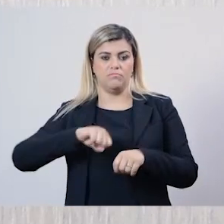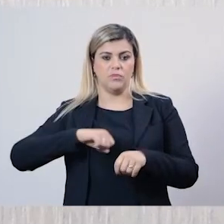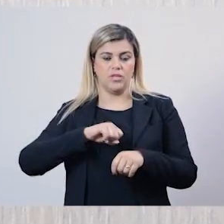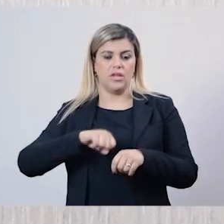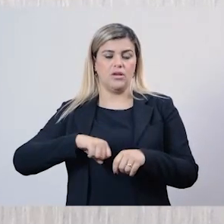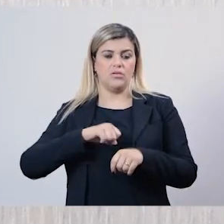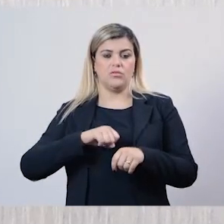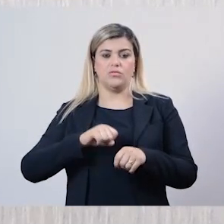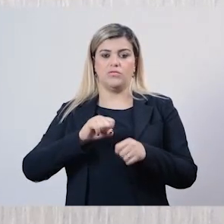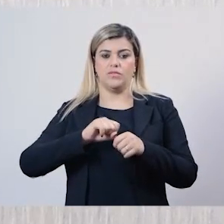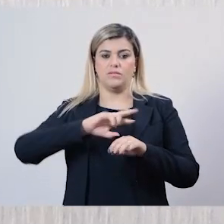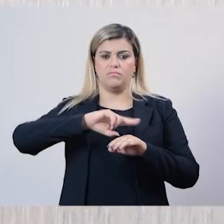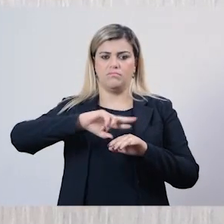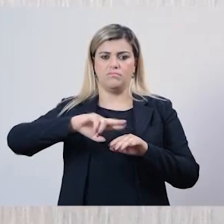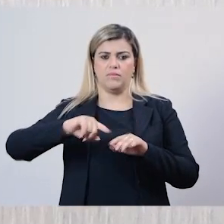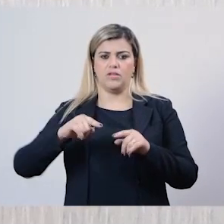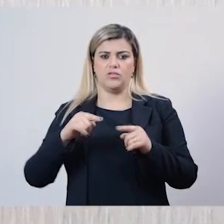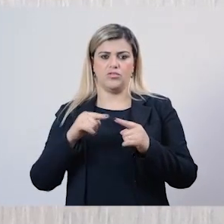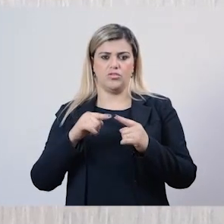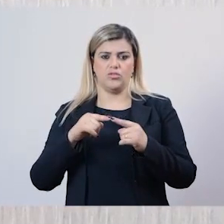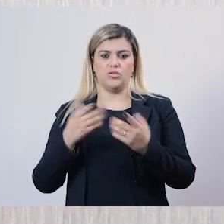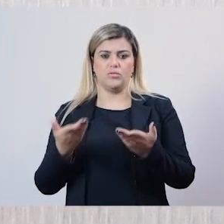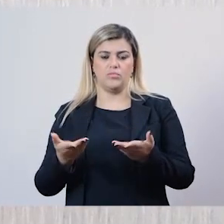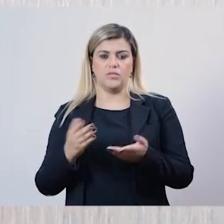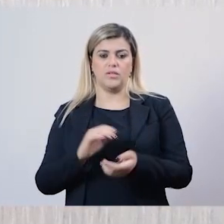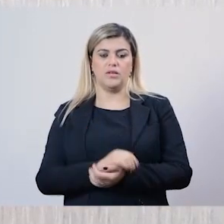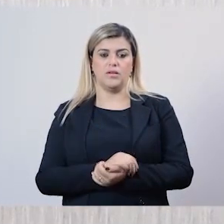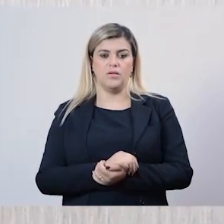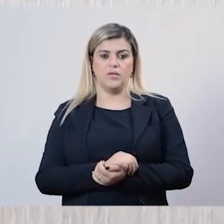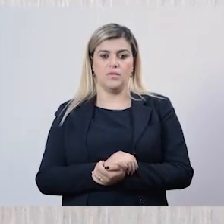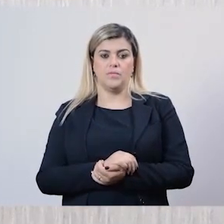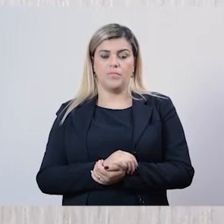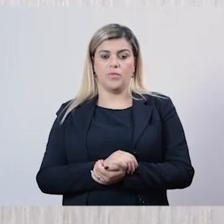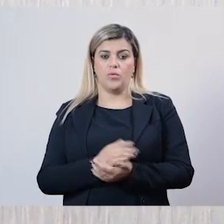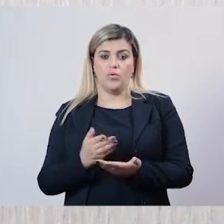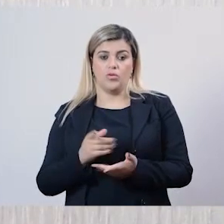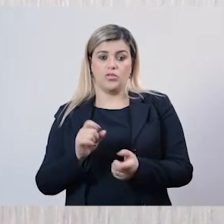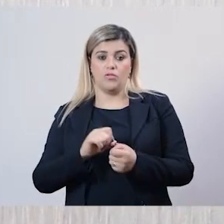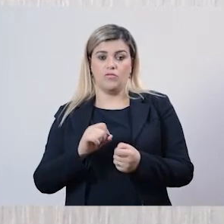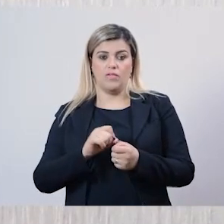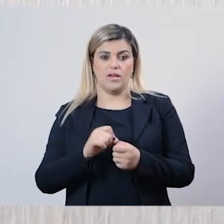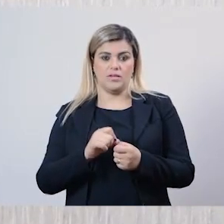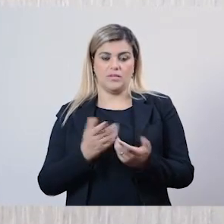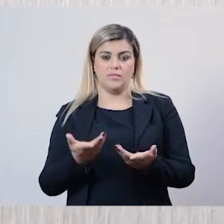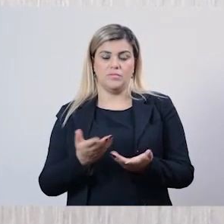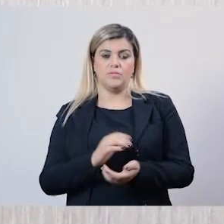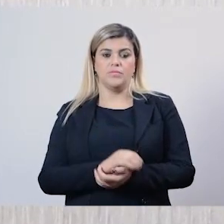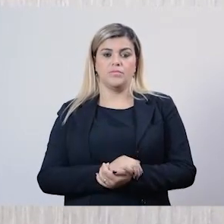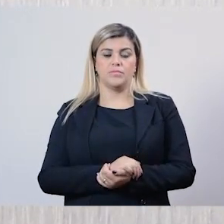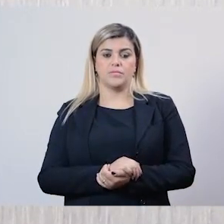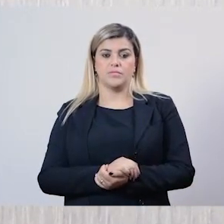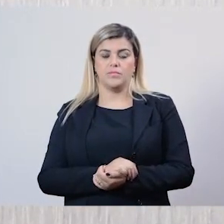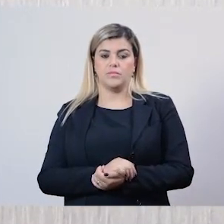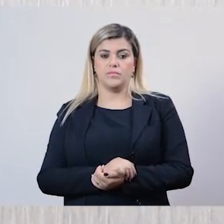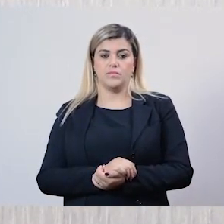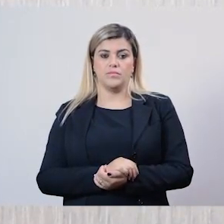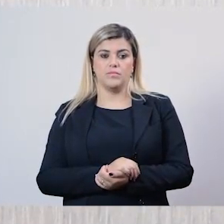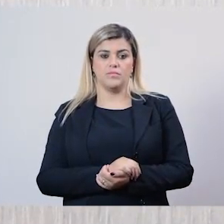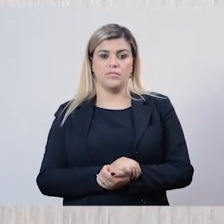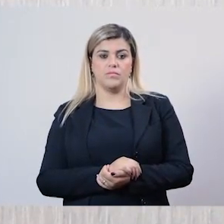fazia ondas curtas. Na época, hoje, já não existe mais. E gelo,